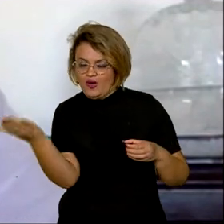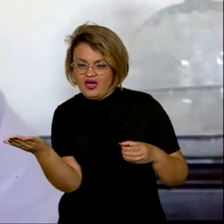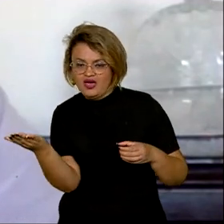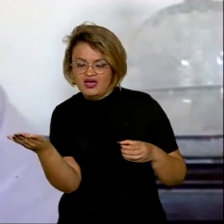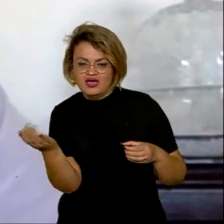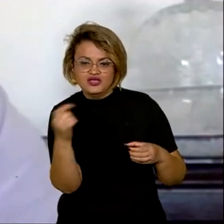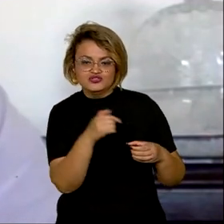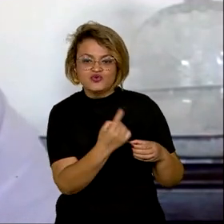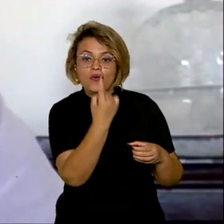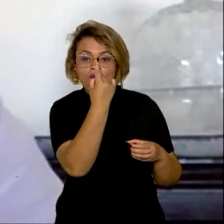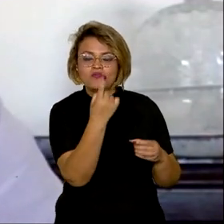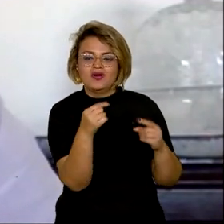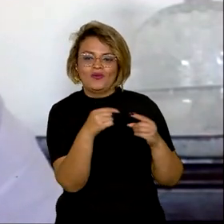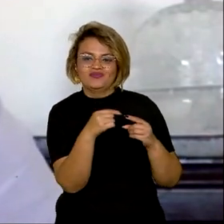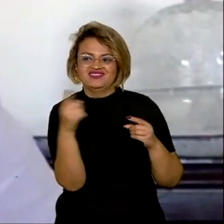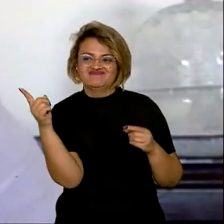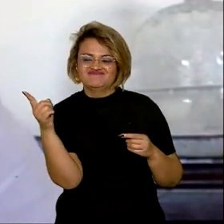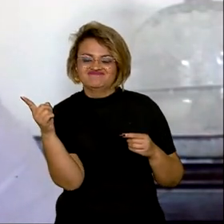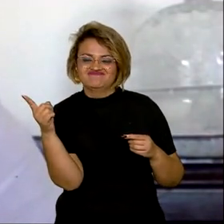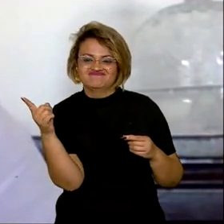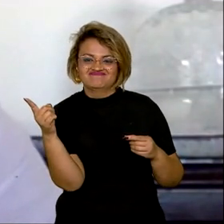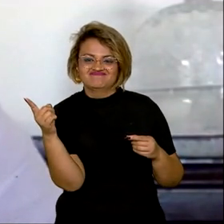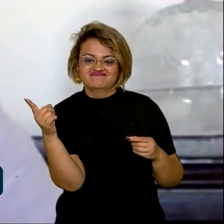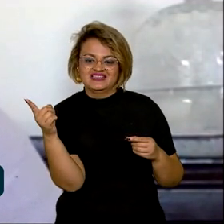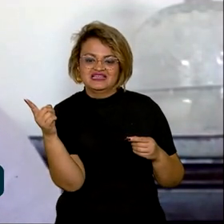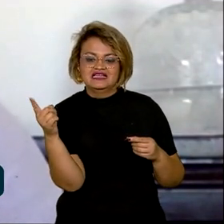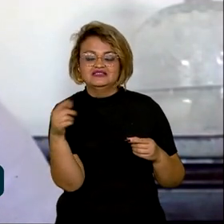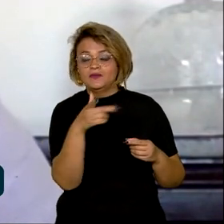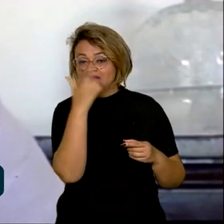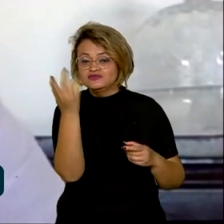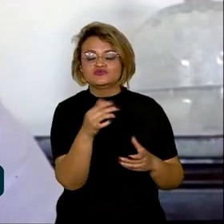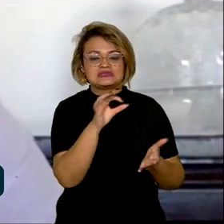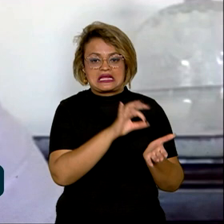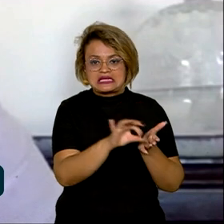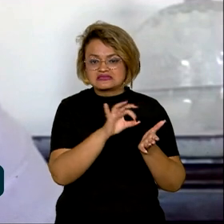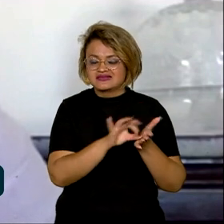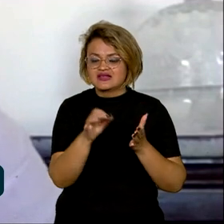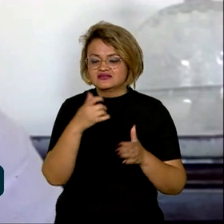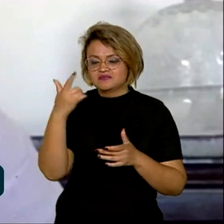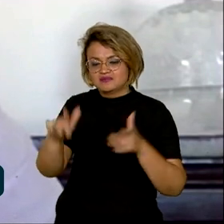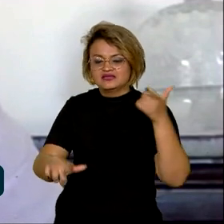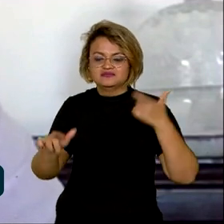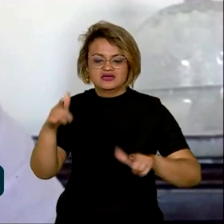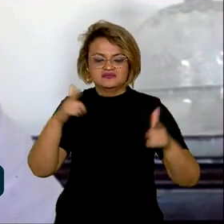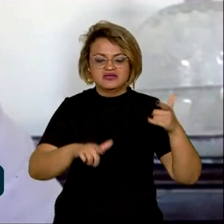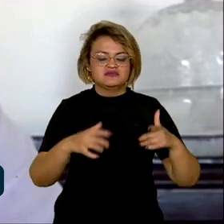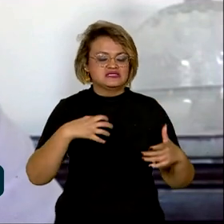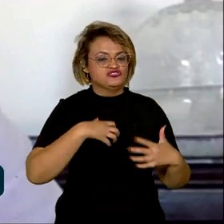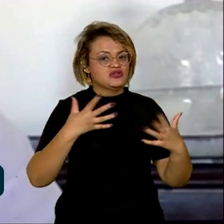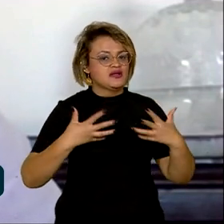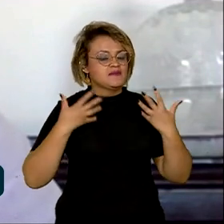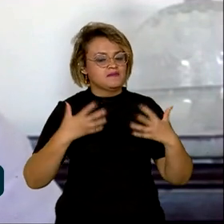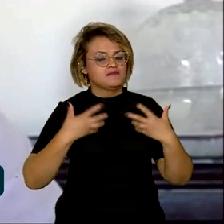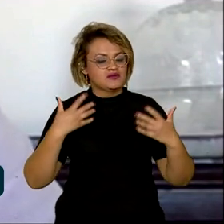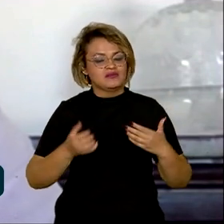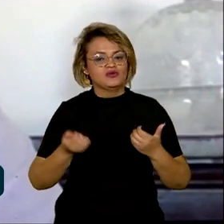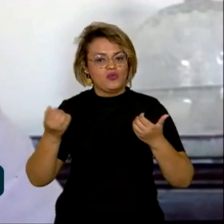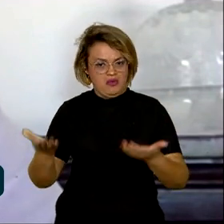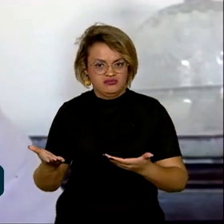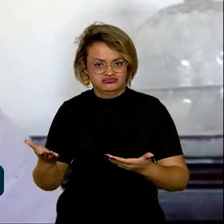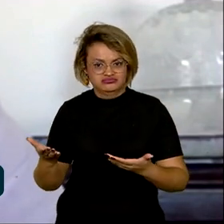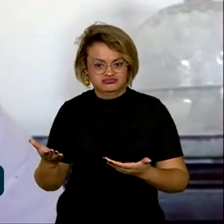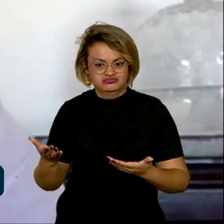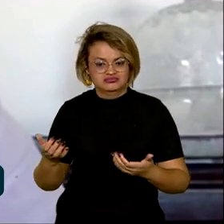apenas uma ali tem compatibilidade. Então, assim, quanto mais pessoas puderem se sentir motivadas para poder, de fato,